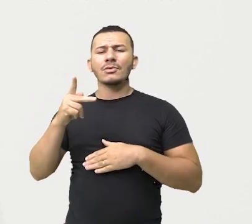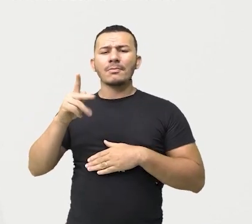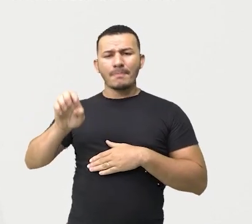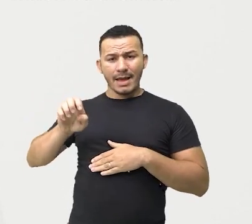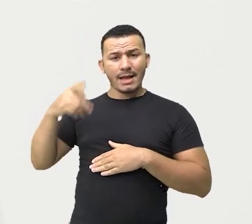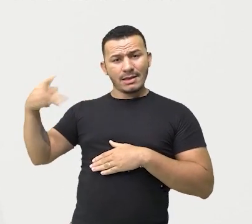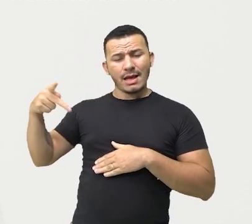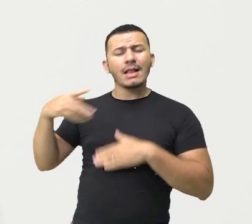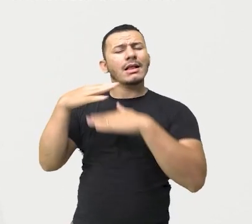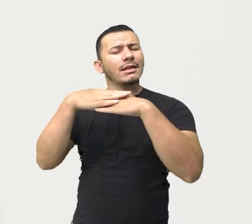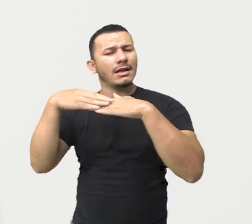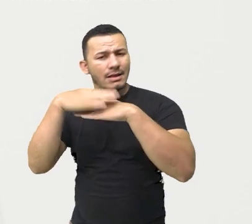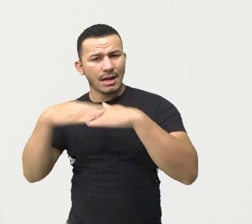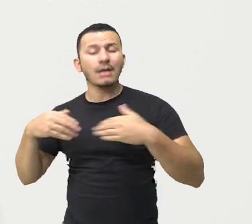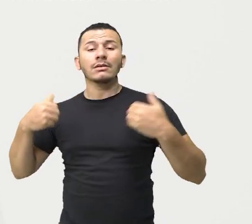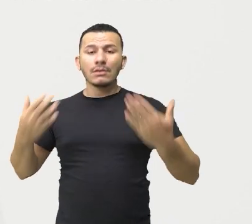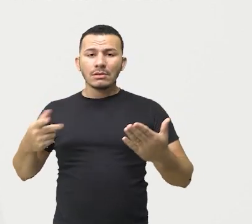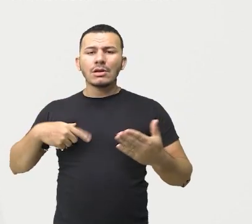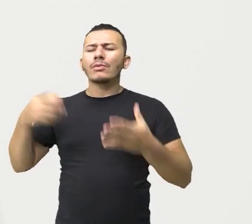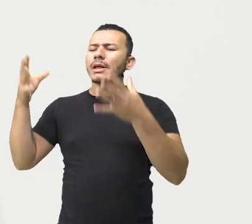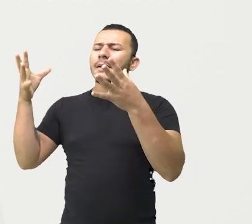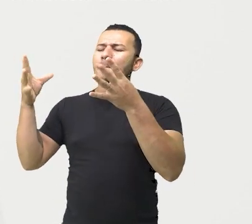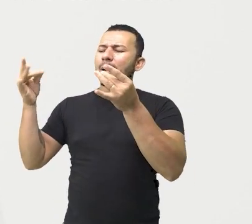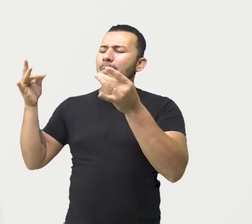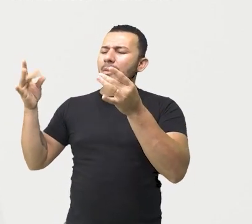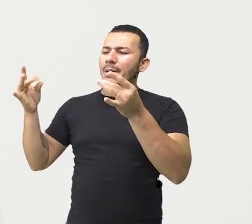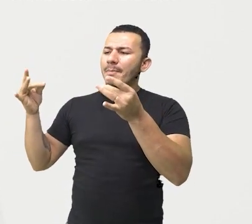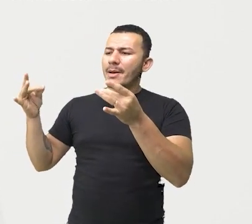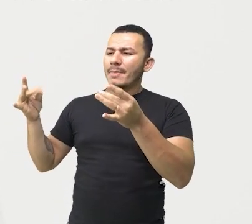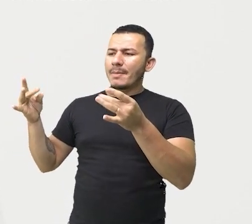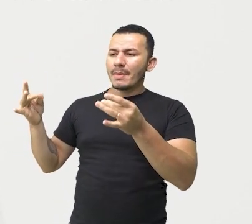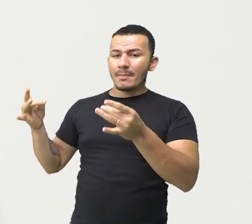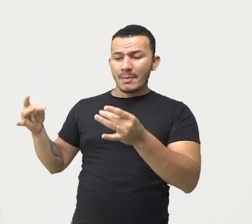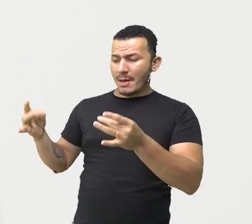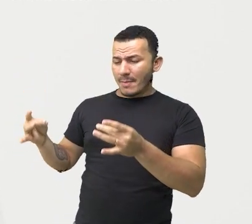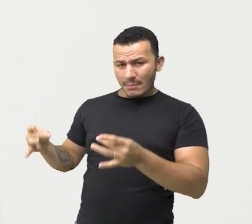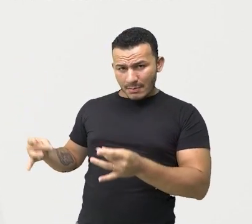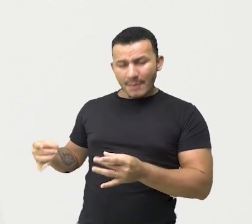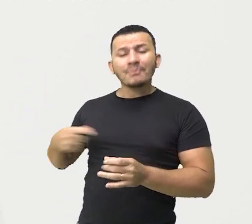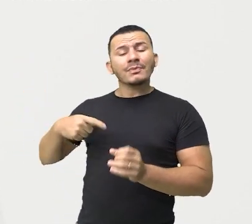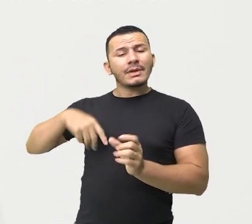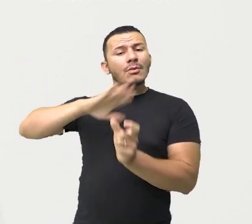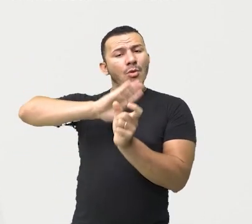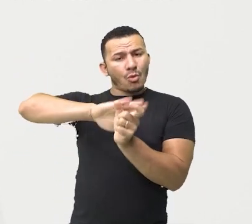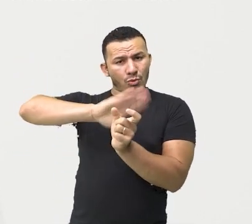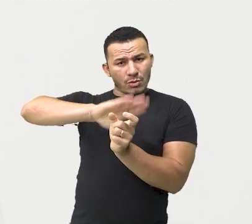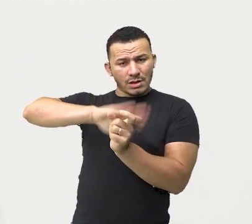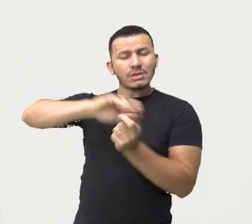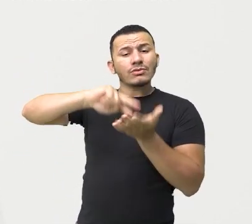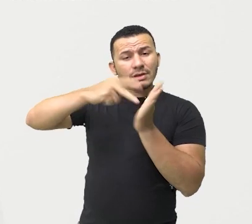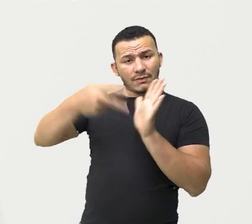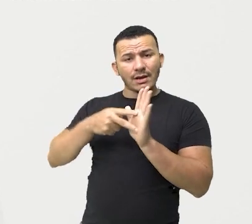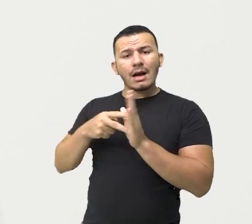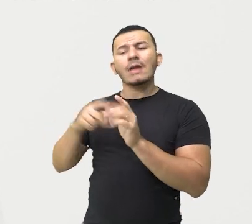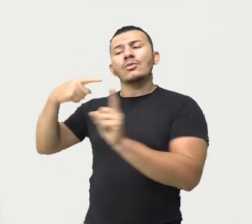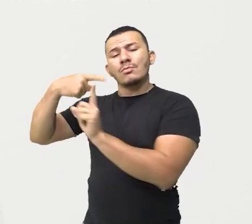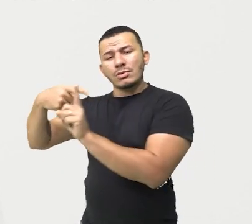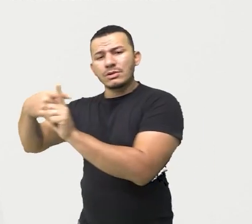Então, observem que a Iracema está sendo descrita a todo momento aí com uma conotação positiva, como alguém,